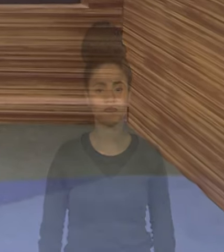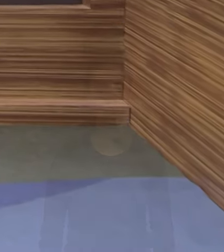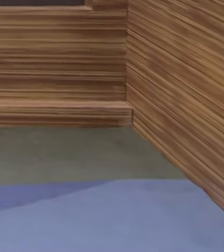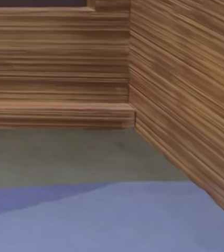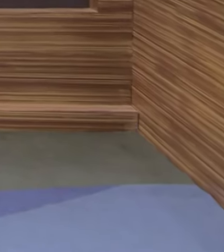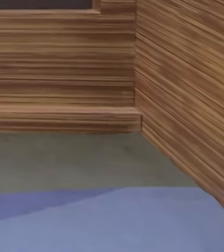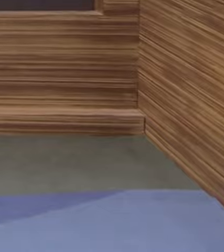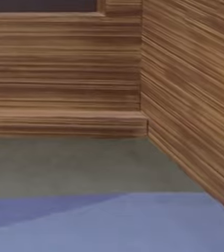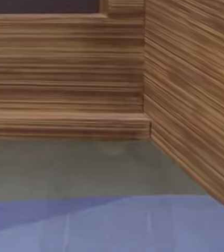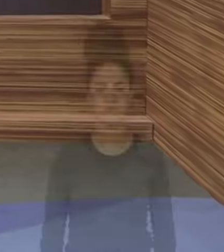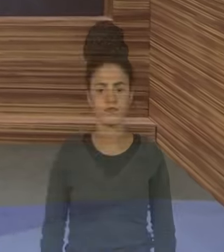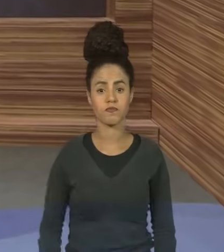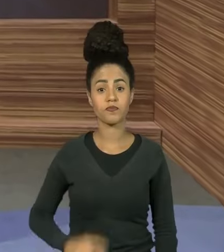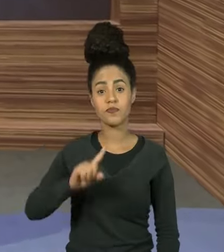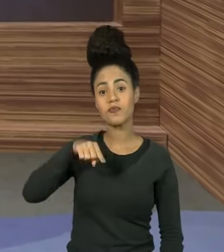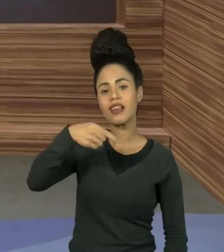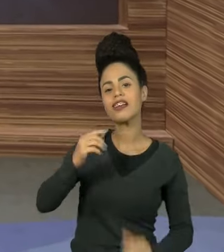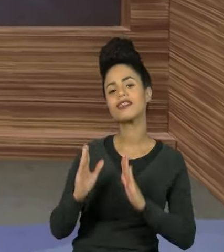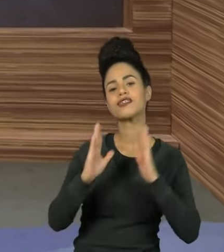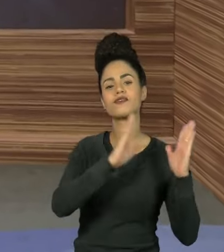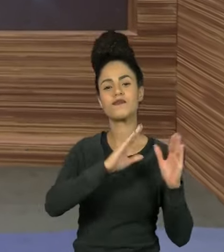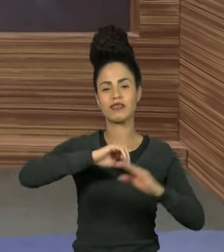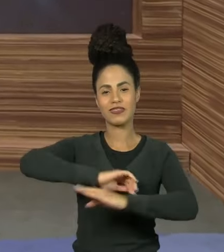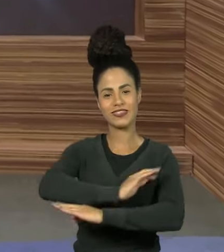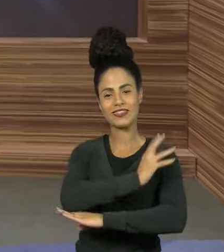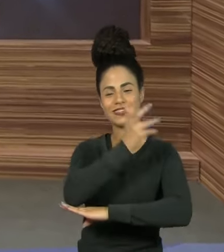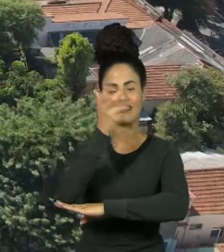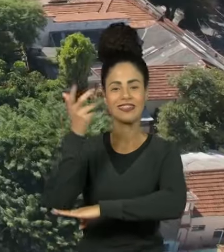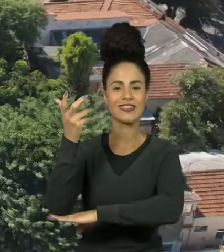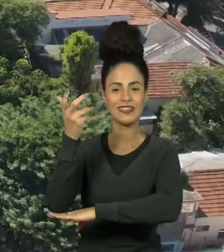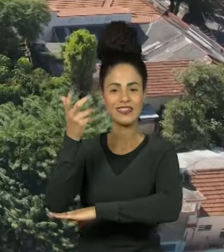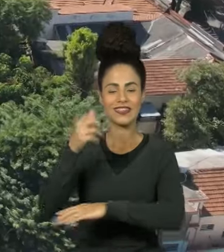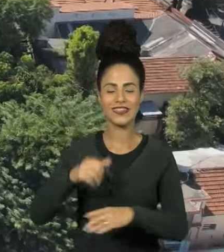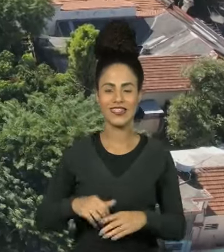Você acompanha logo mais aqui no Repórter Eco.